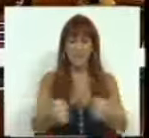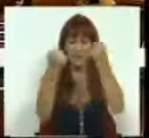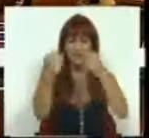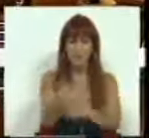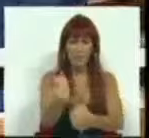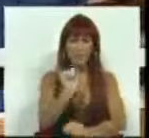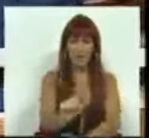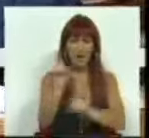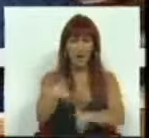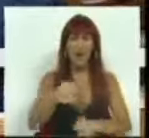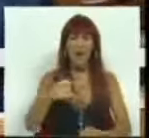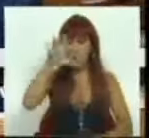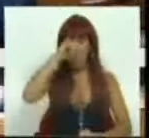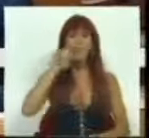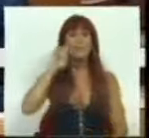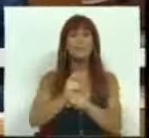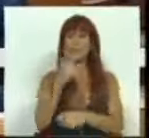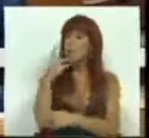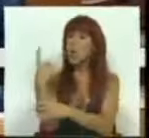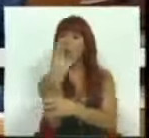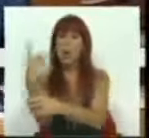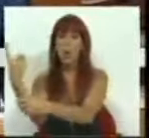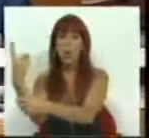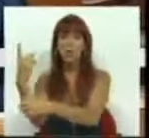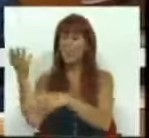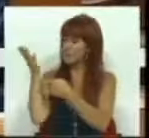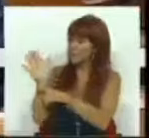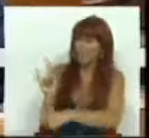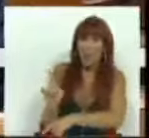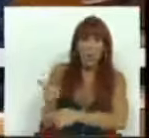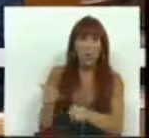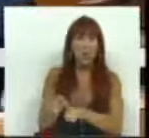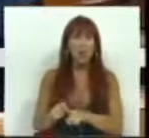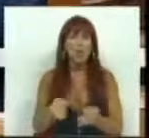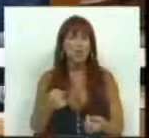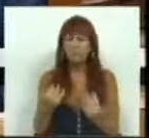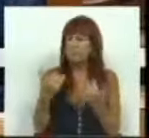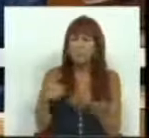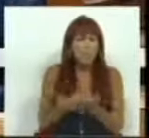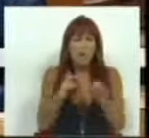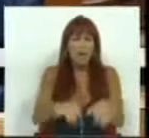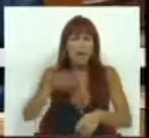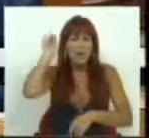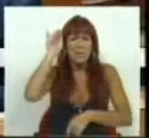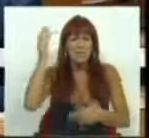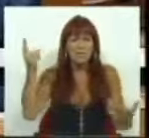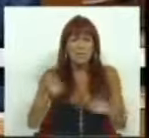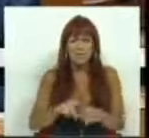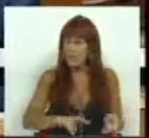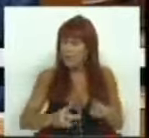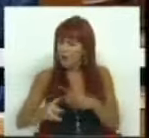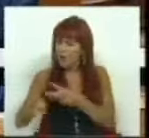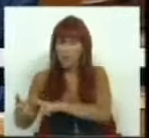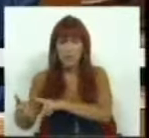desafio nacional. O Governo insiste em isolar-se. Exemplo disso foi não ter informado à Assembleia da República das